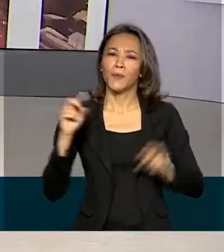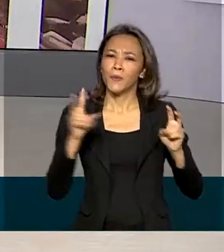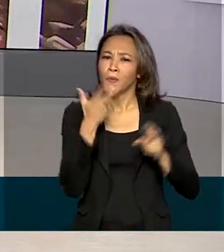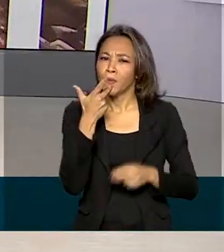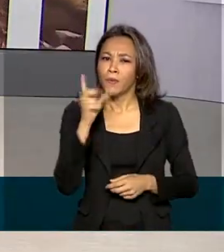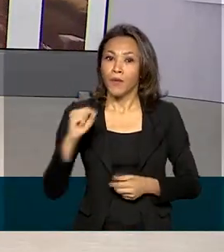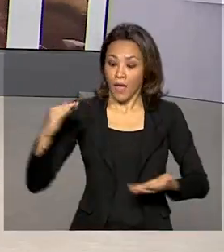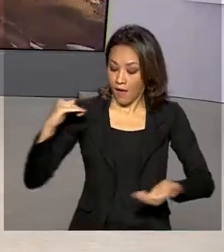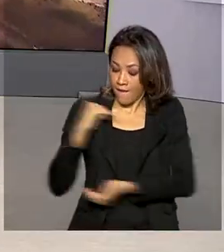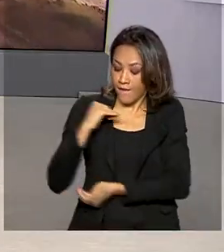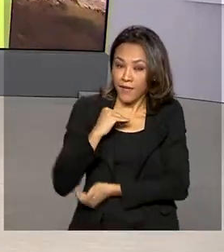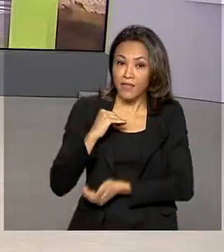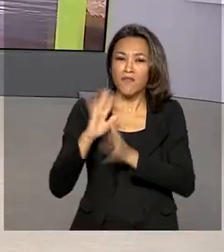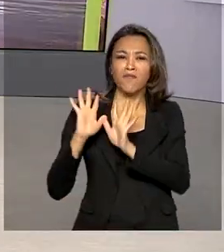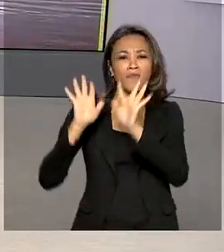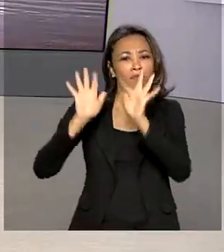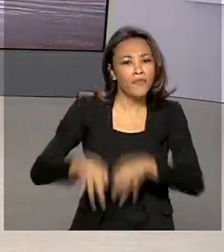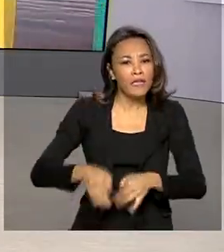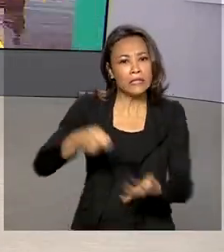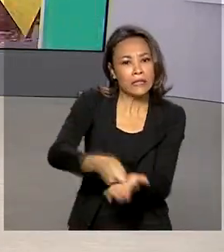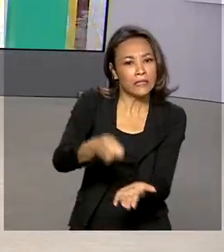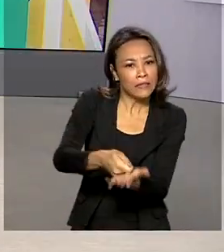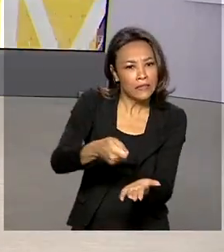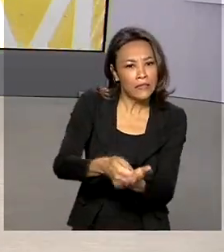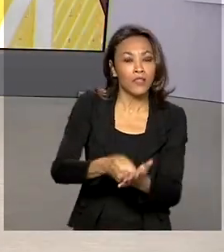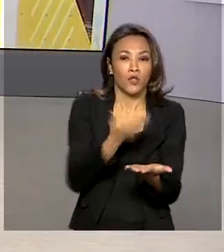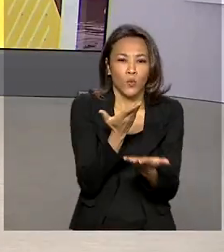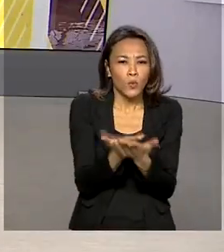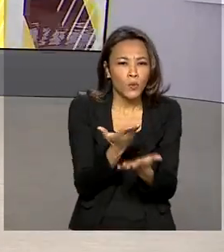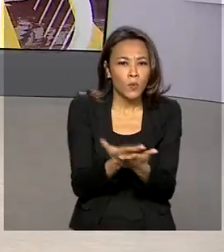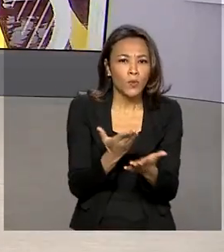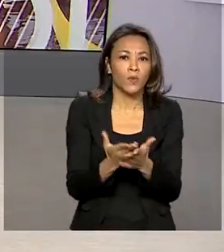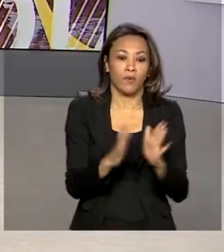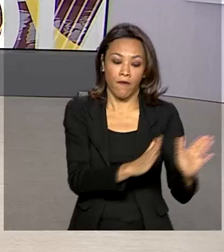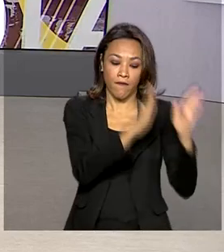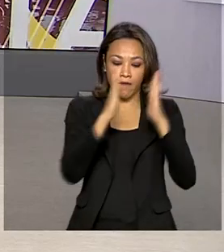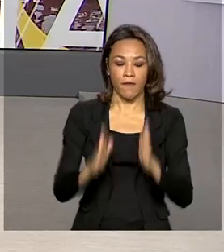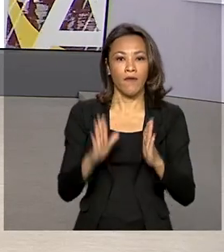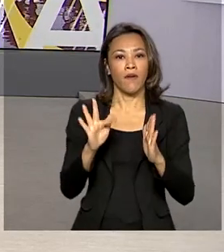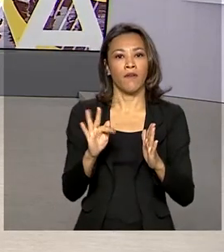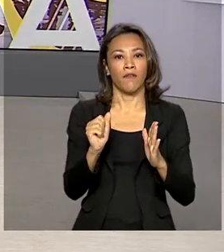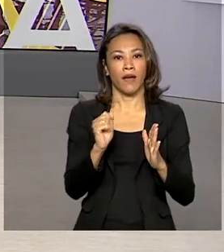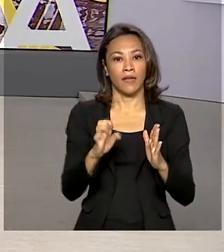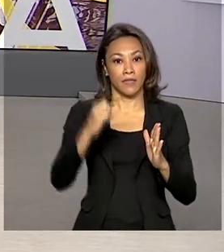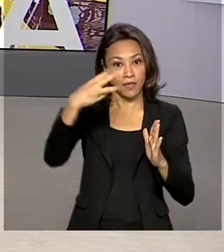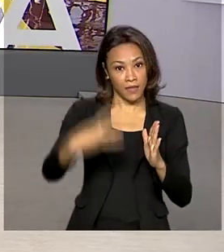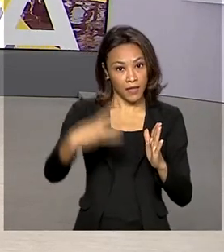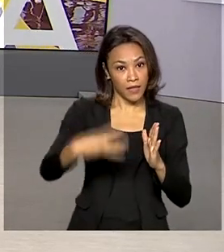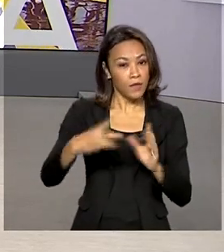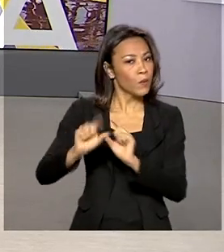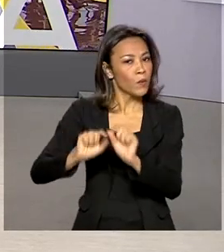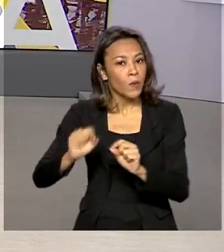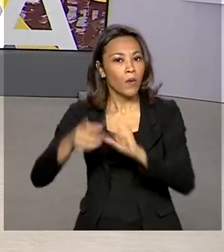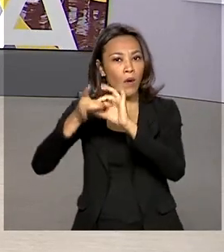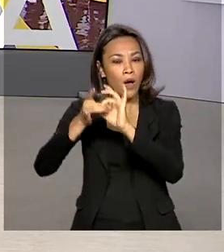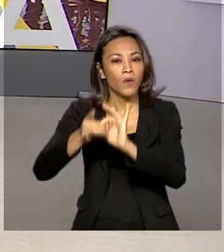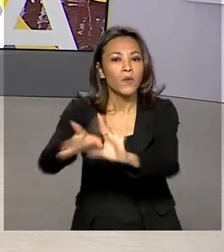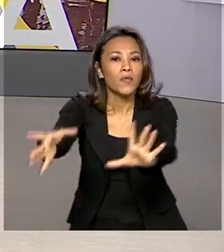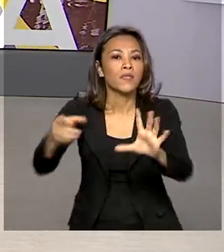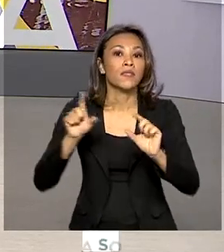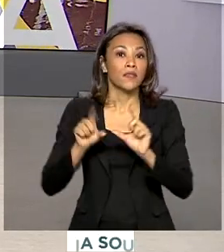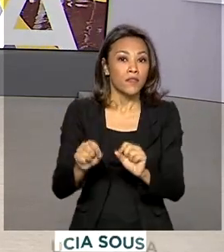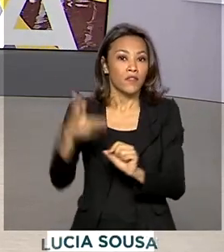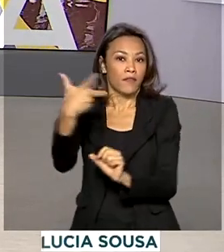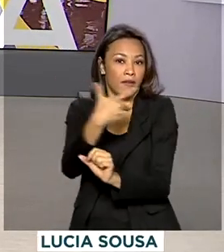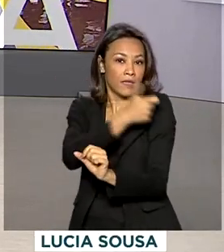anunciou o fim da exigência de estudos da fase 3 em andamento no Brasil para autorização emergencial de vacinas no país.